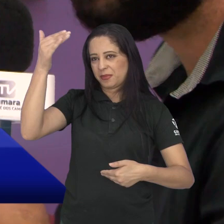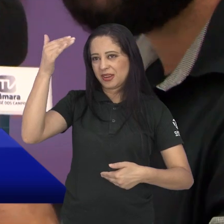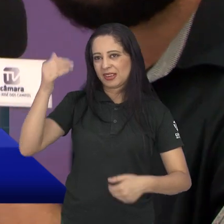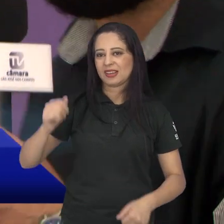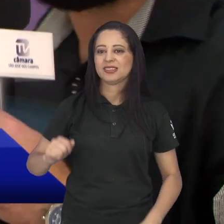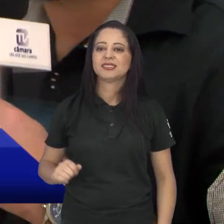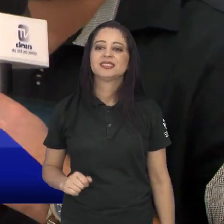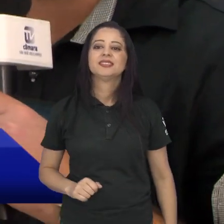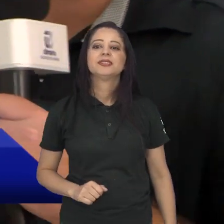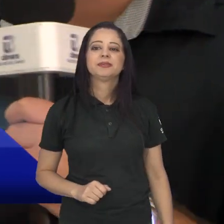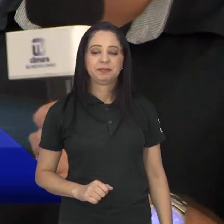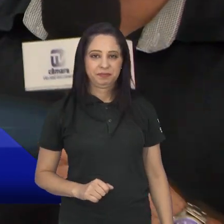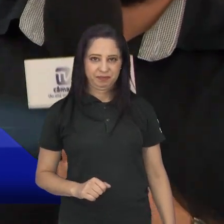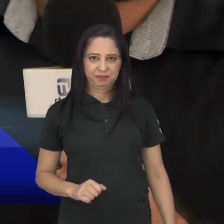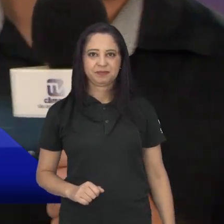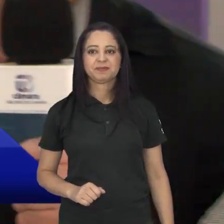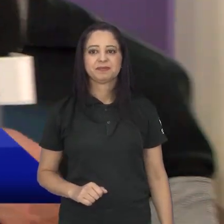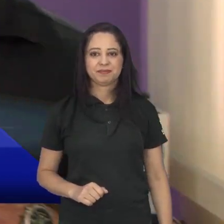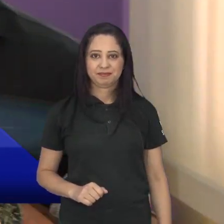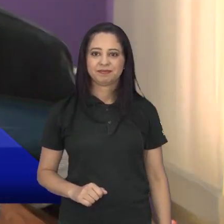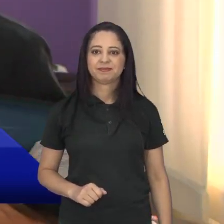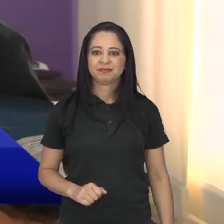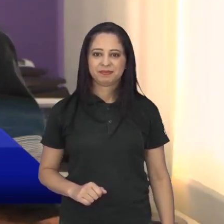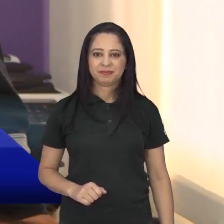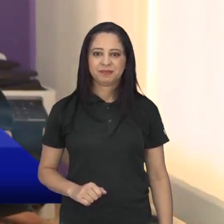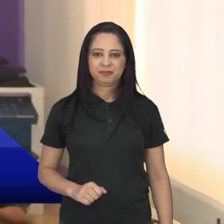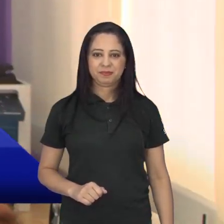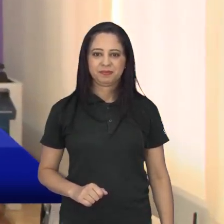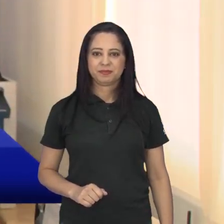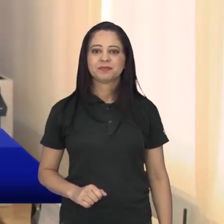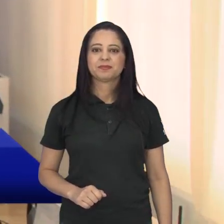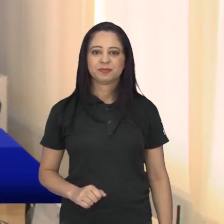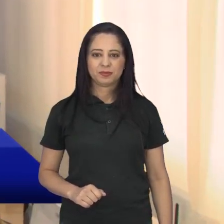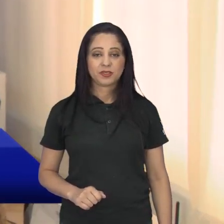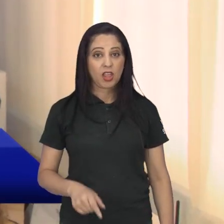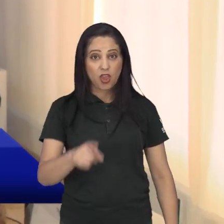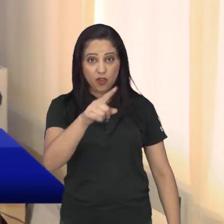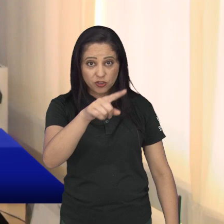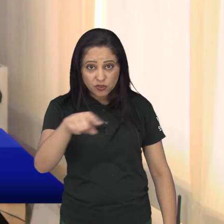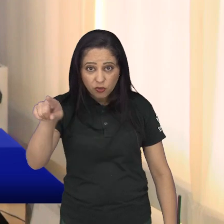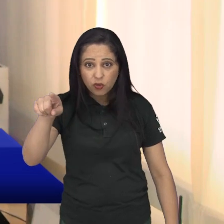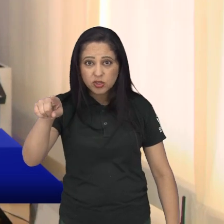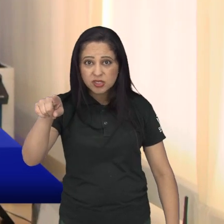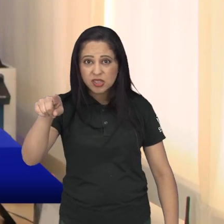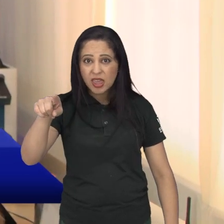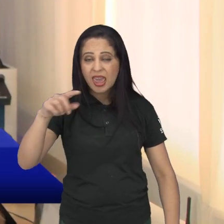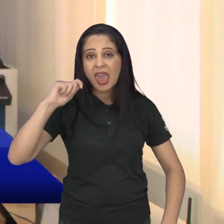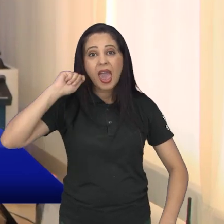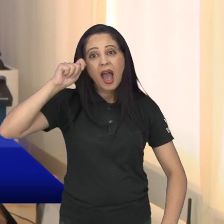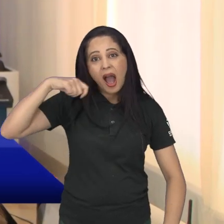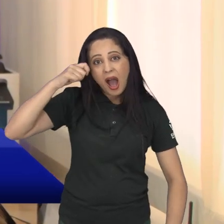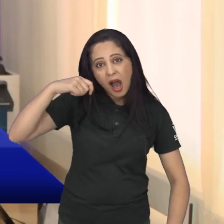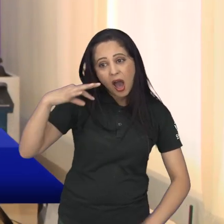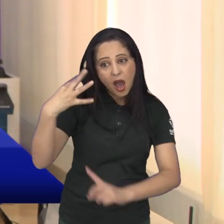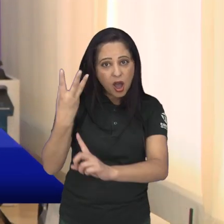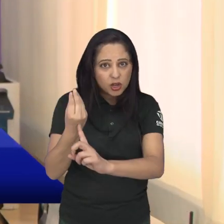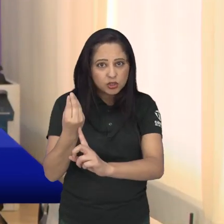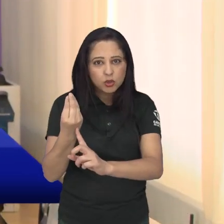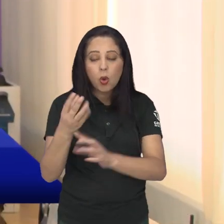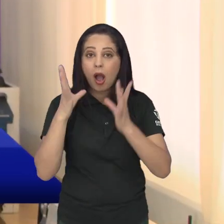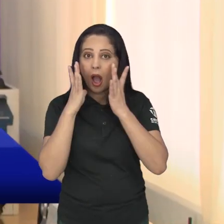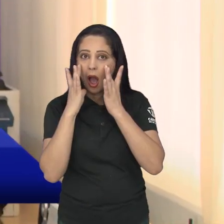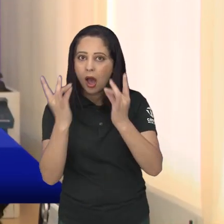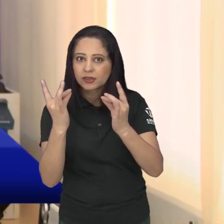Tom. Então, Sandra, para todo mundo que produz cultura em São José dos Campos, fique